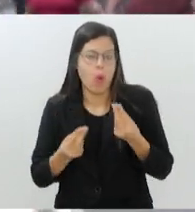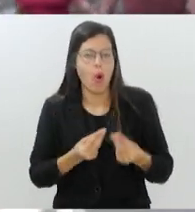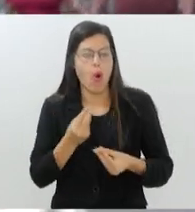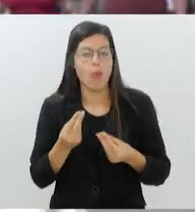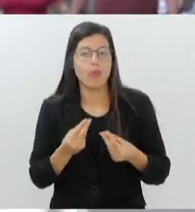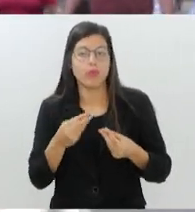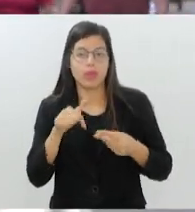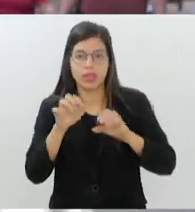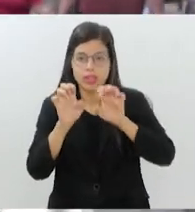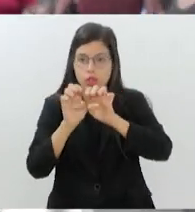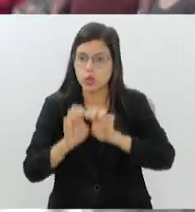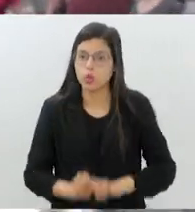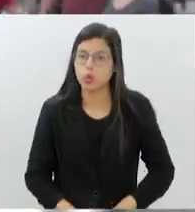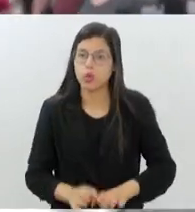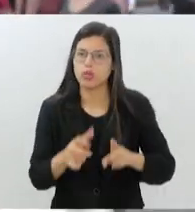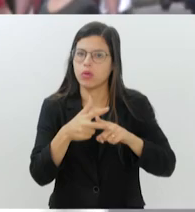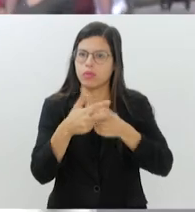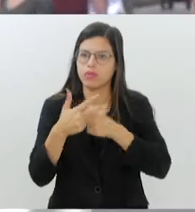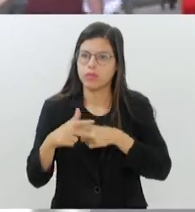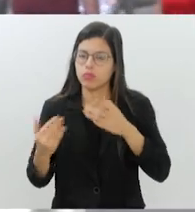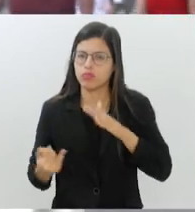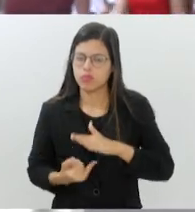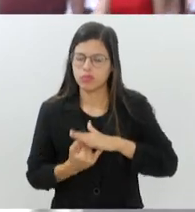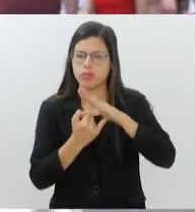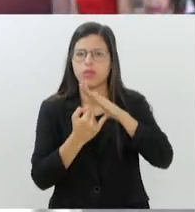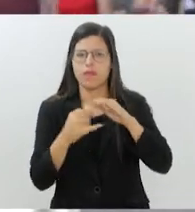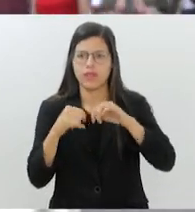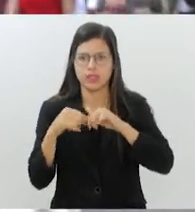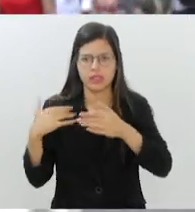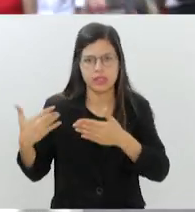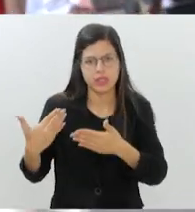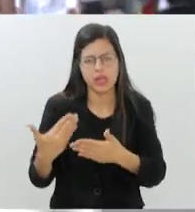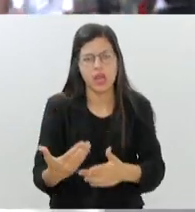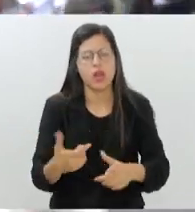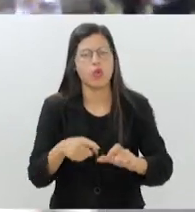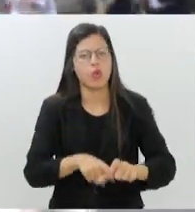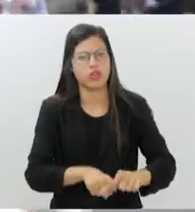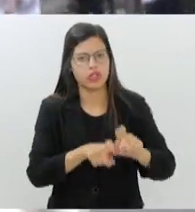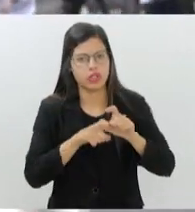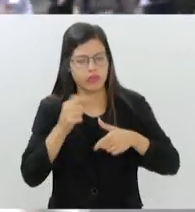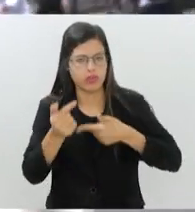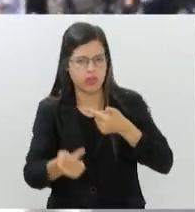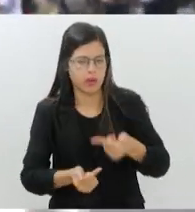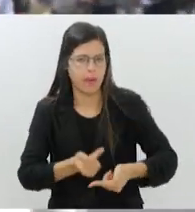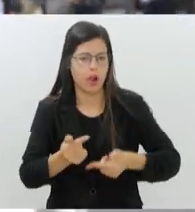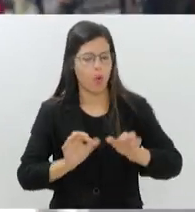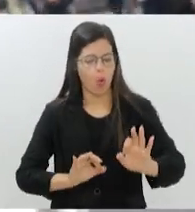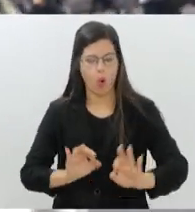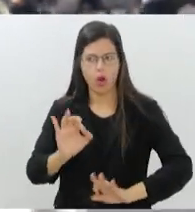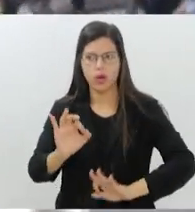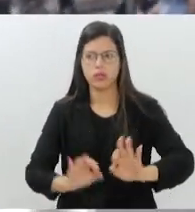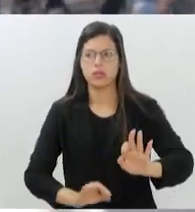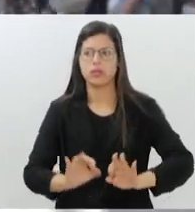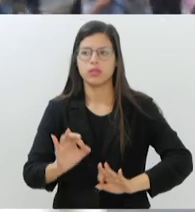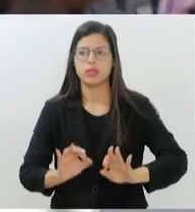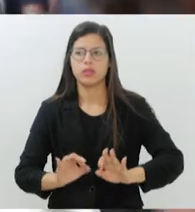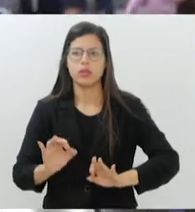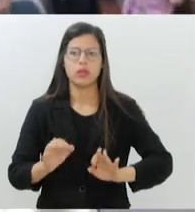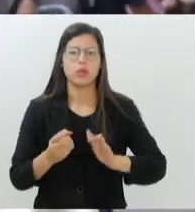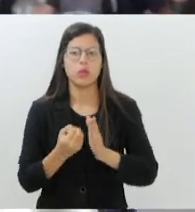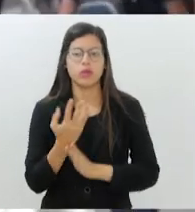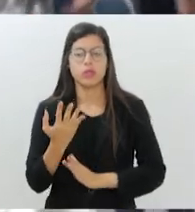reestruturação que a entidade está passando, equacionando as suas dívidas trabalhistas, reorganizando o seu quadro de funcionários,